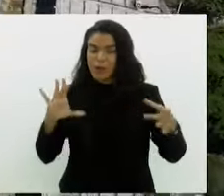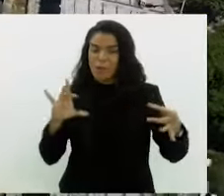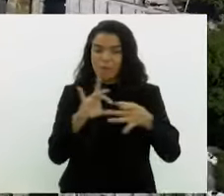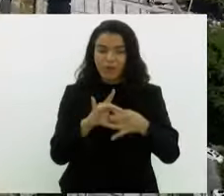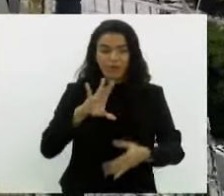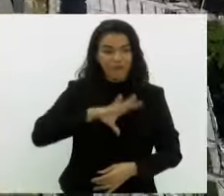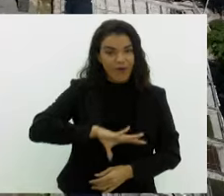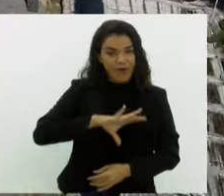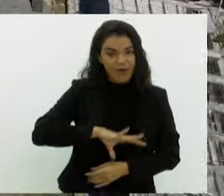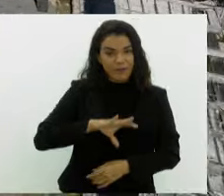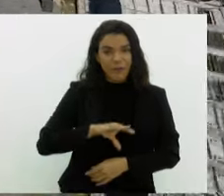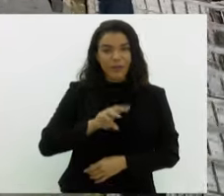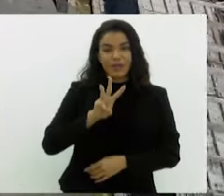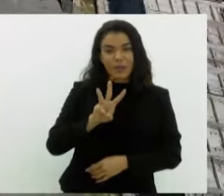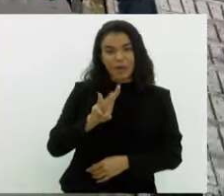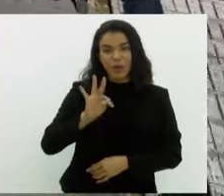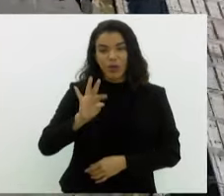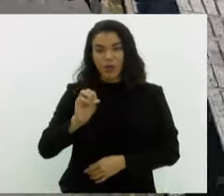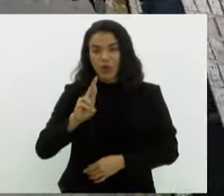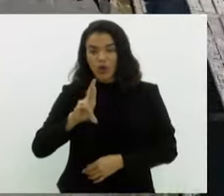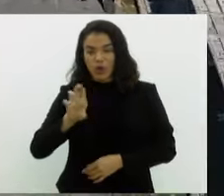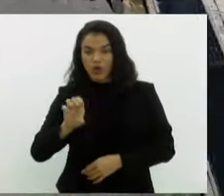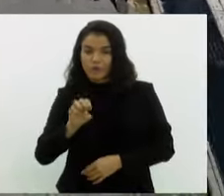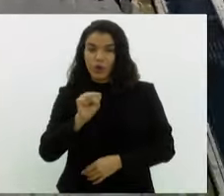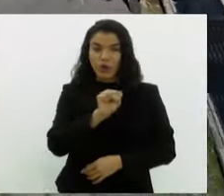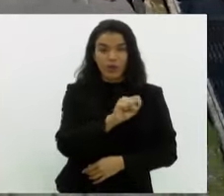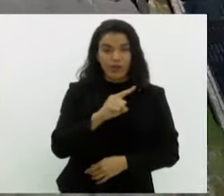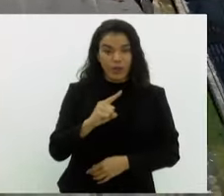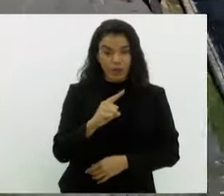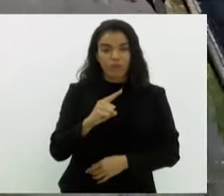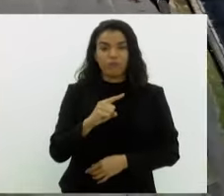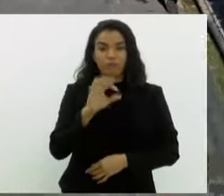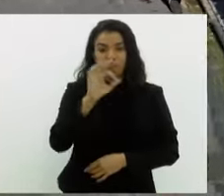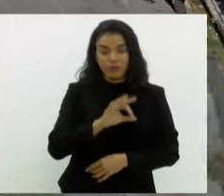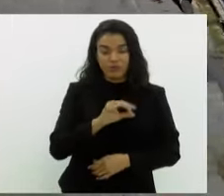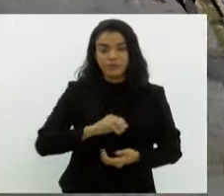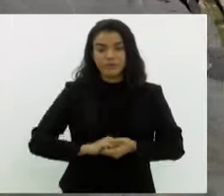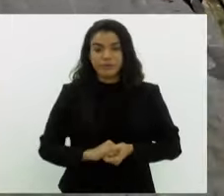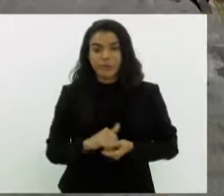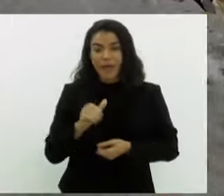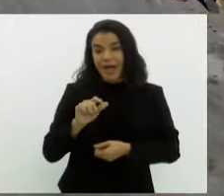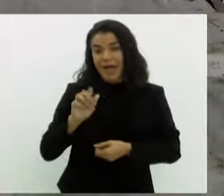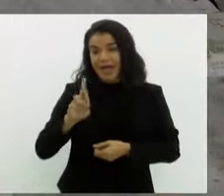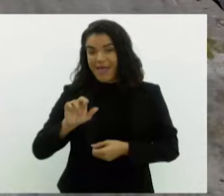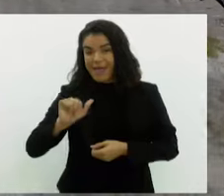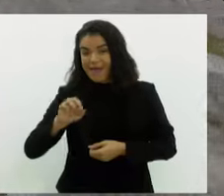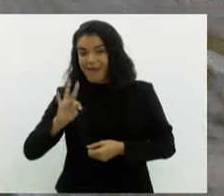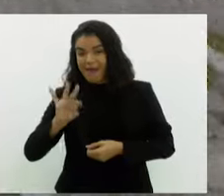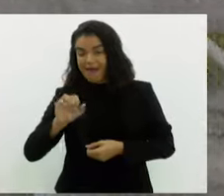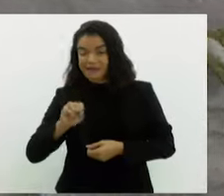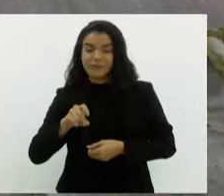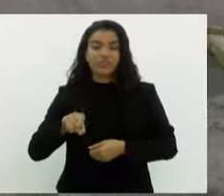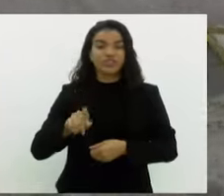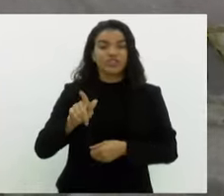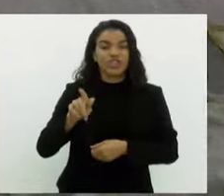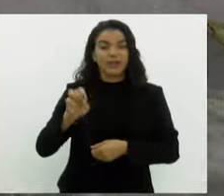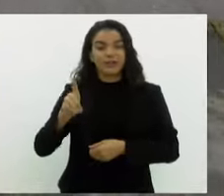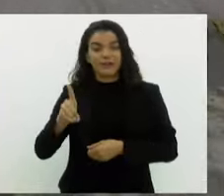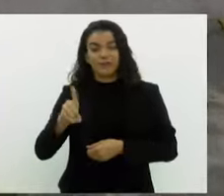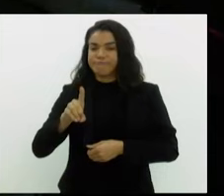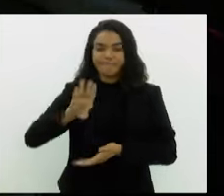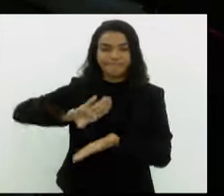Vasco e pela W Torre, ficou com 81 pontos. Por outro lado, a RNGD Consultoria de Negócios foi